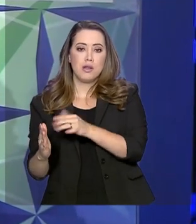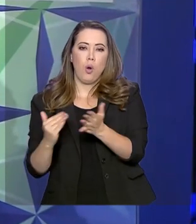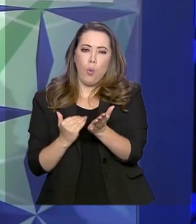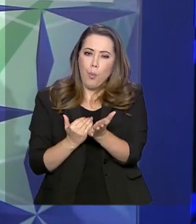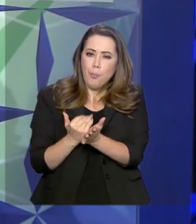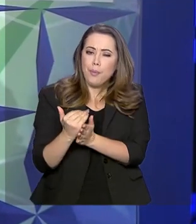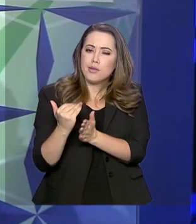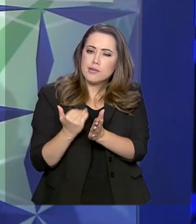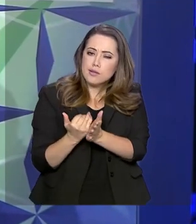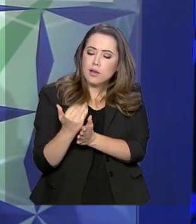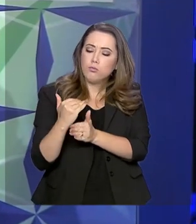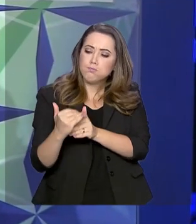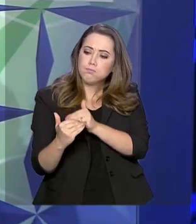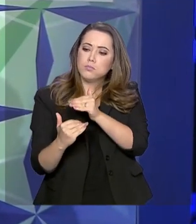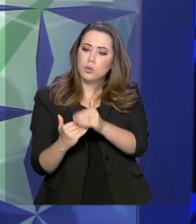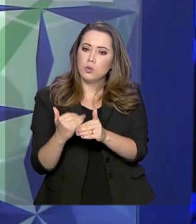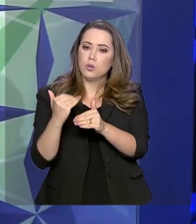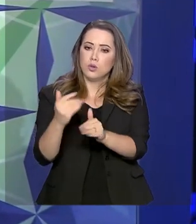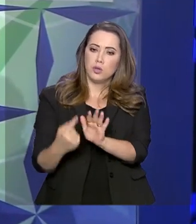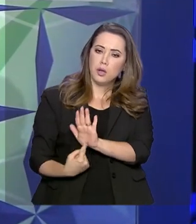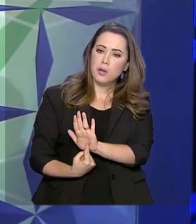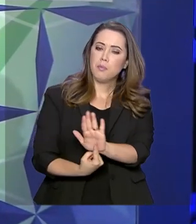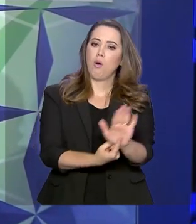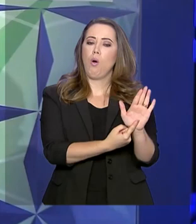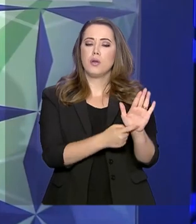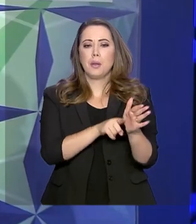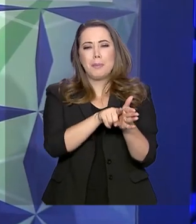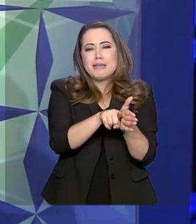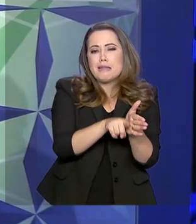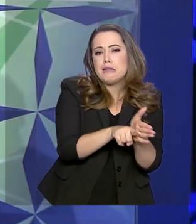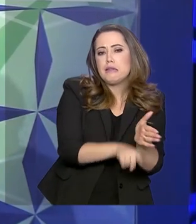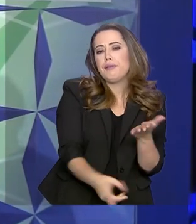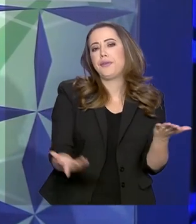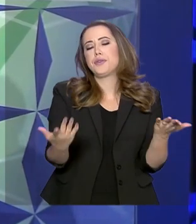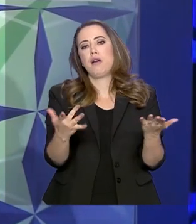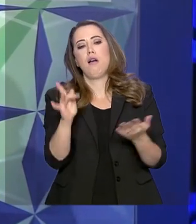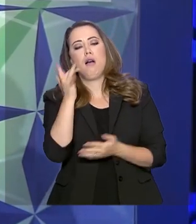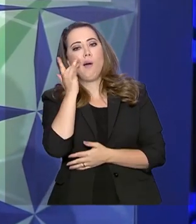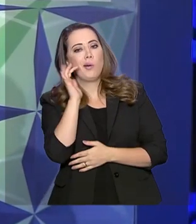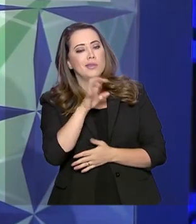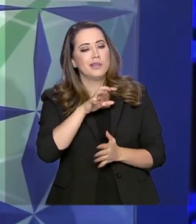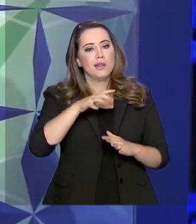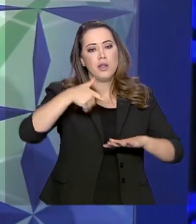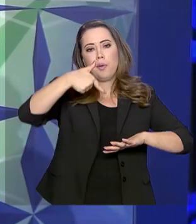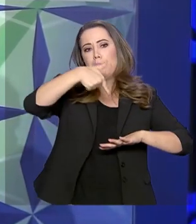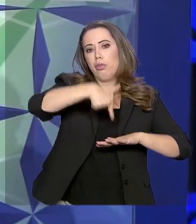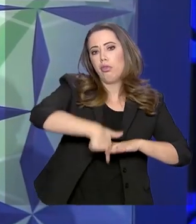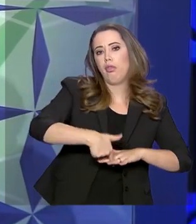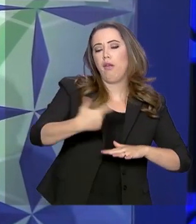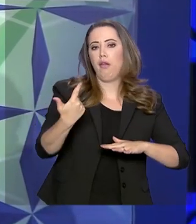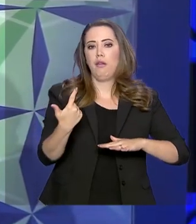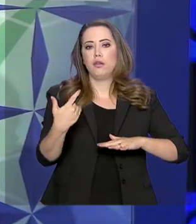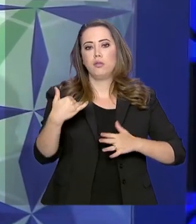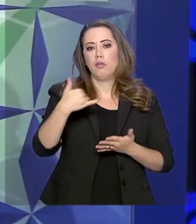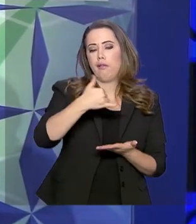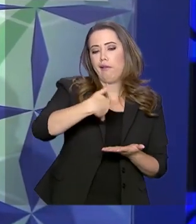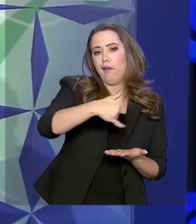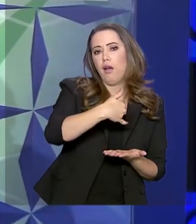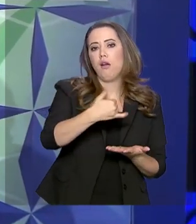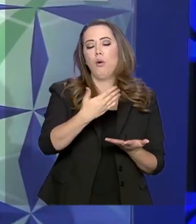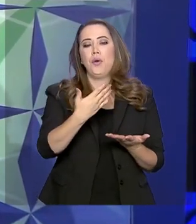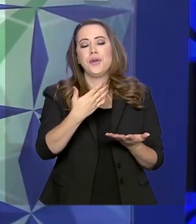e oferece um novo horizonte de pesquisas na área de minério, energia, petróleo, gás